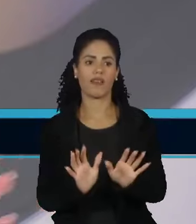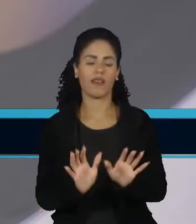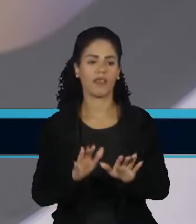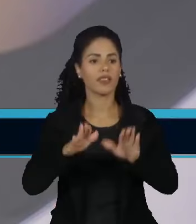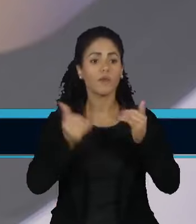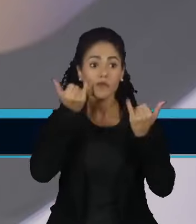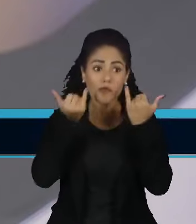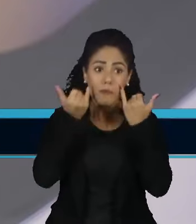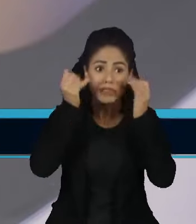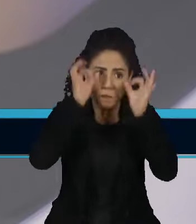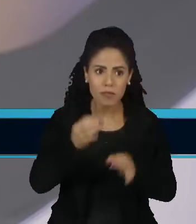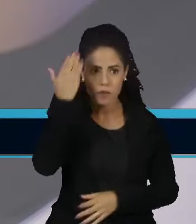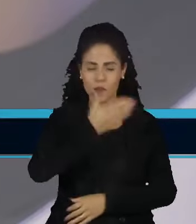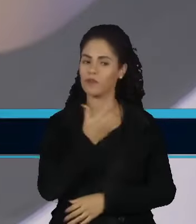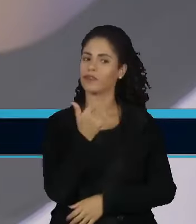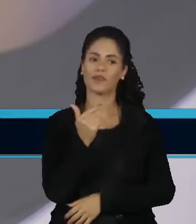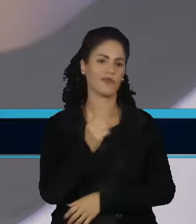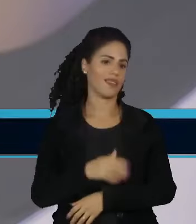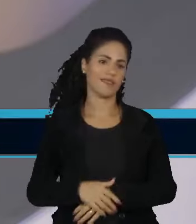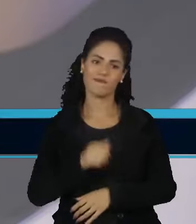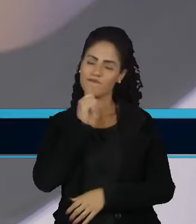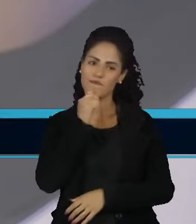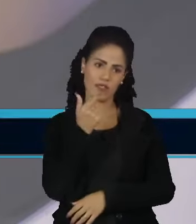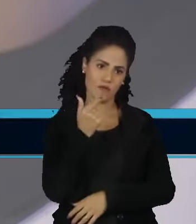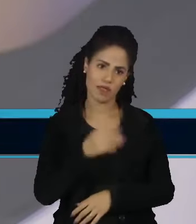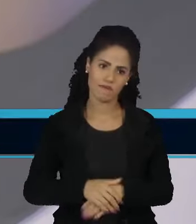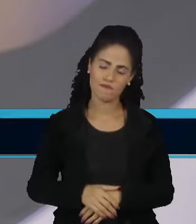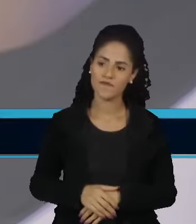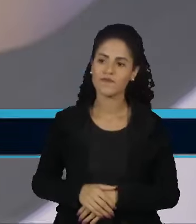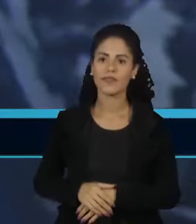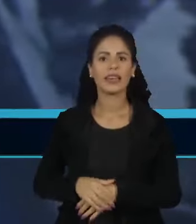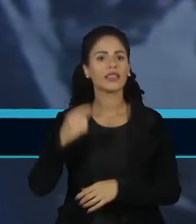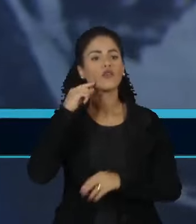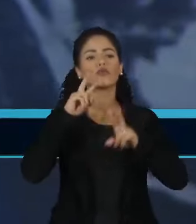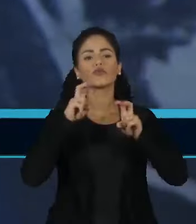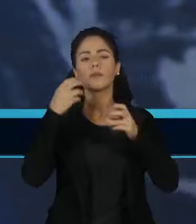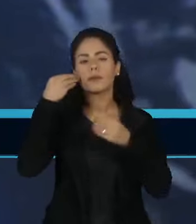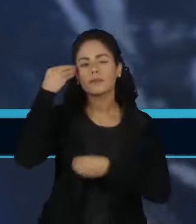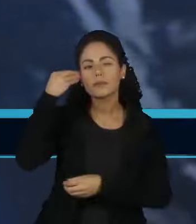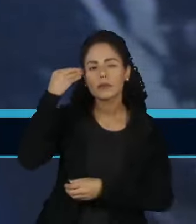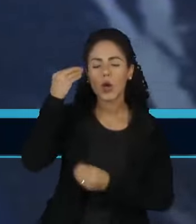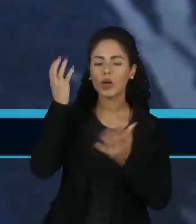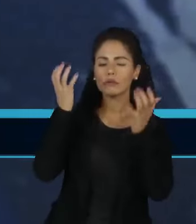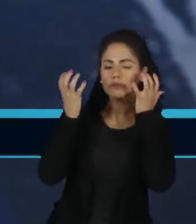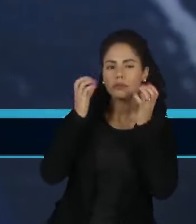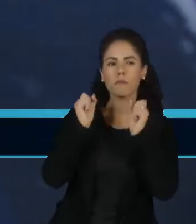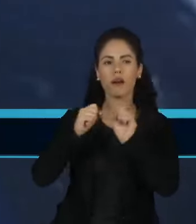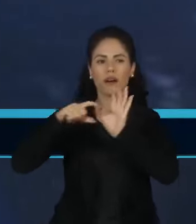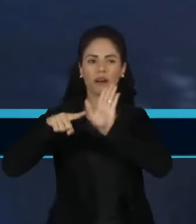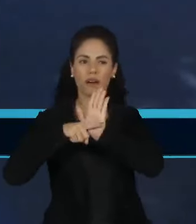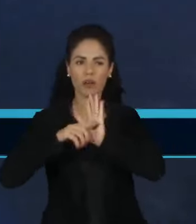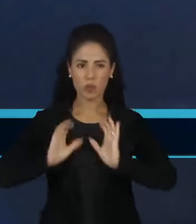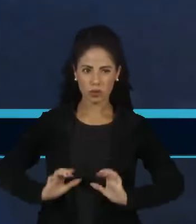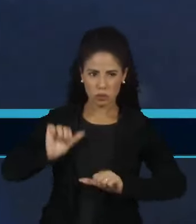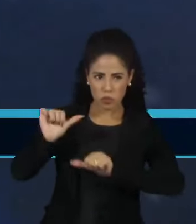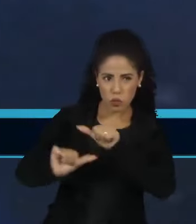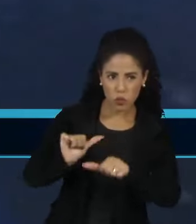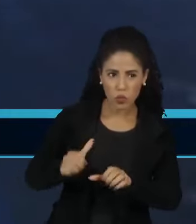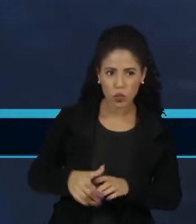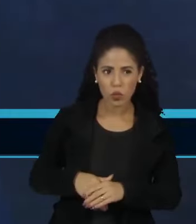dados suficientes para comprovar isso. Onde é olhando para lado psicológico, pode ter causado essas mudanças negativas de comportamento.